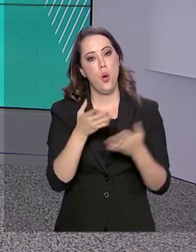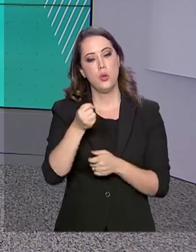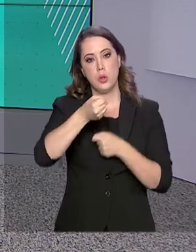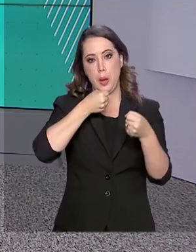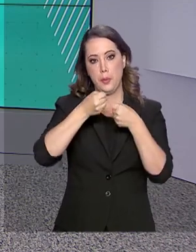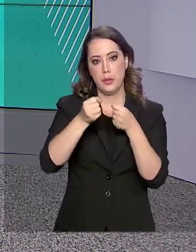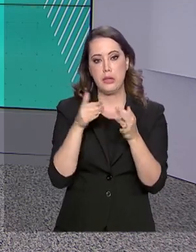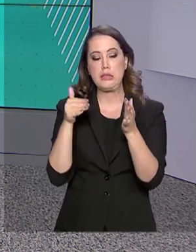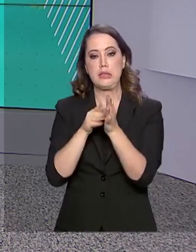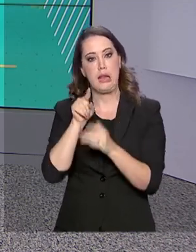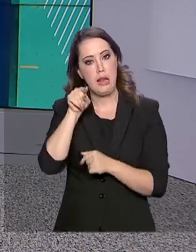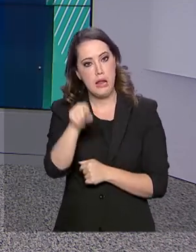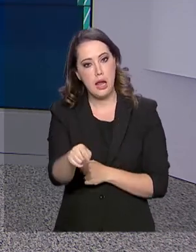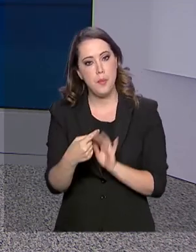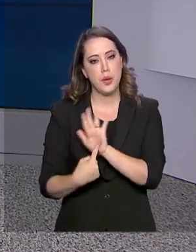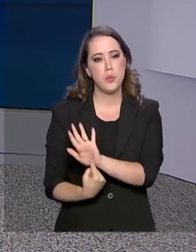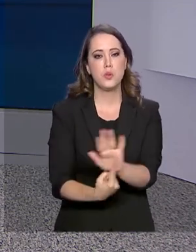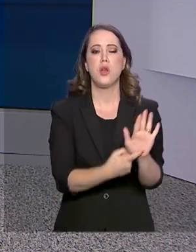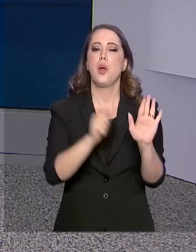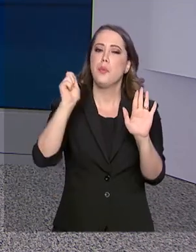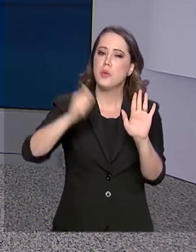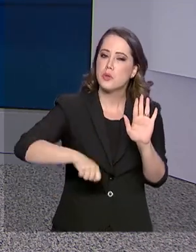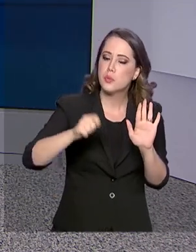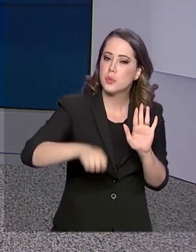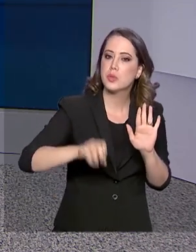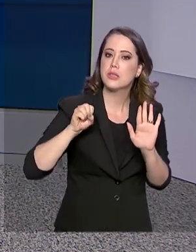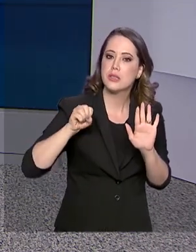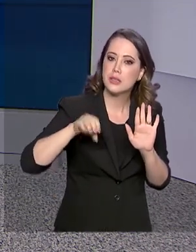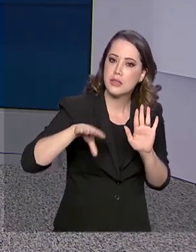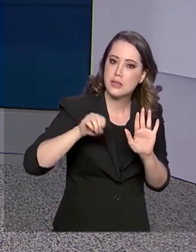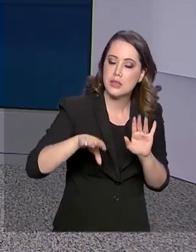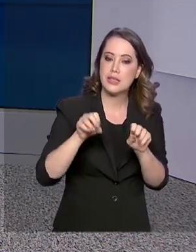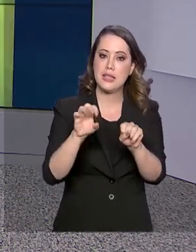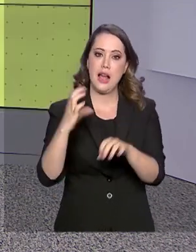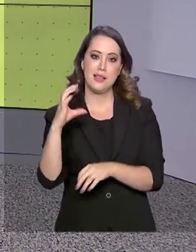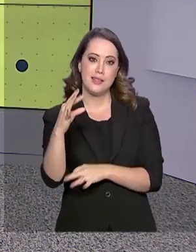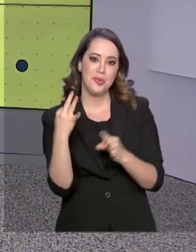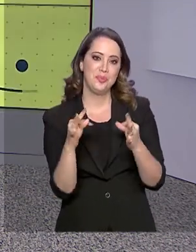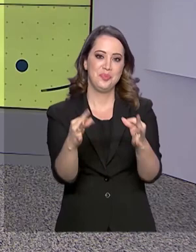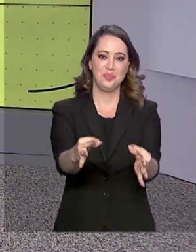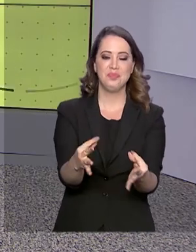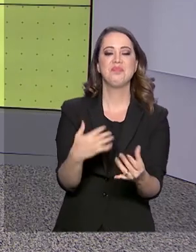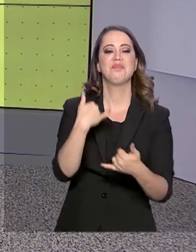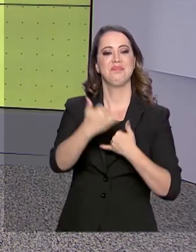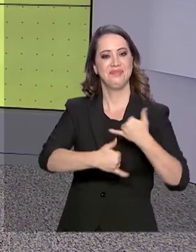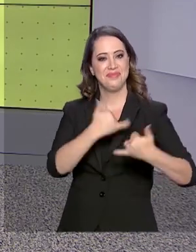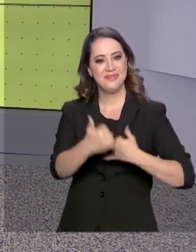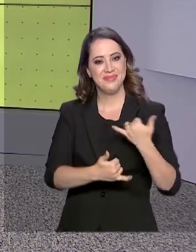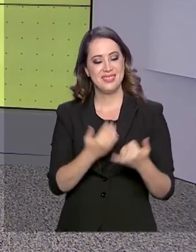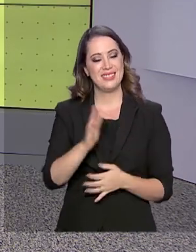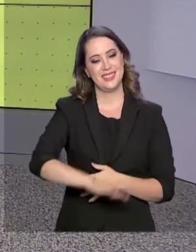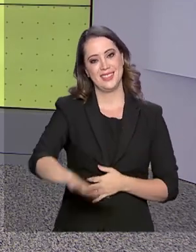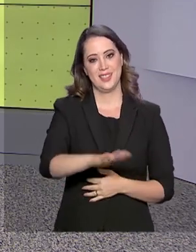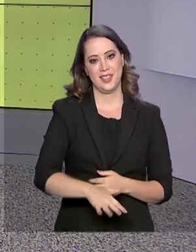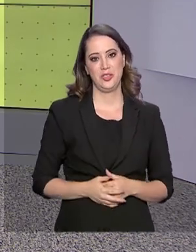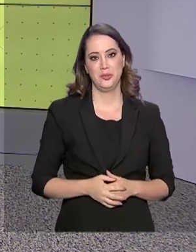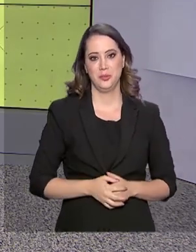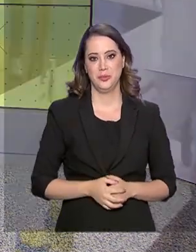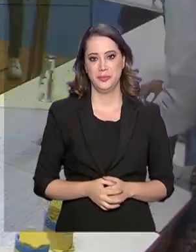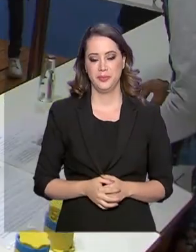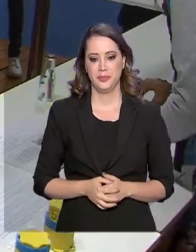reportagem foi até lá para mostrar como é possível ensinar ciência e tecnologia de forma lúdica às nossas crianças.